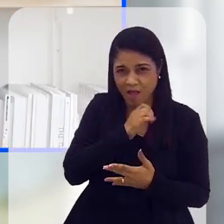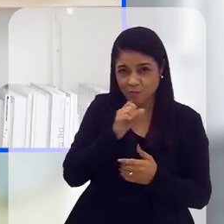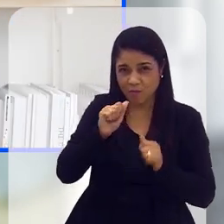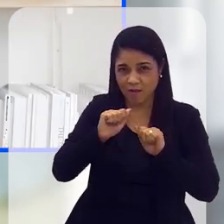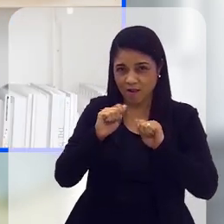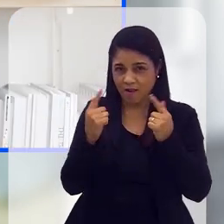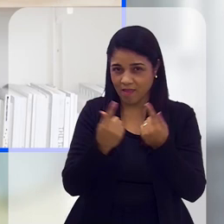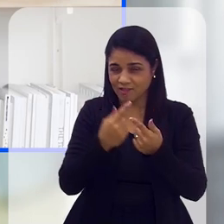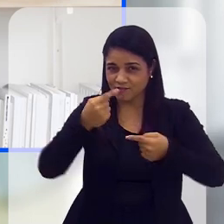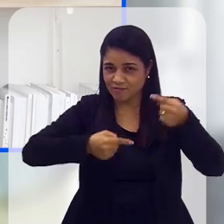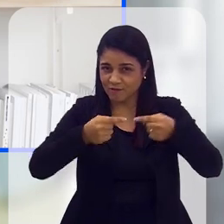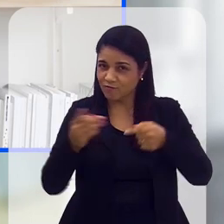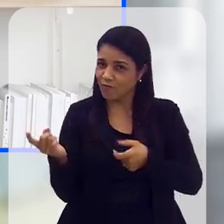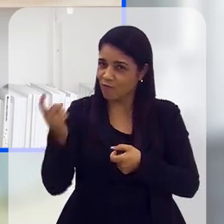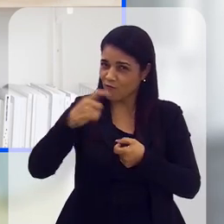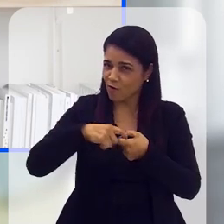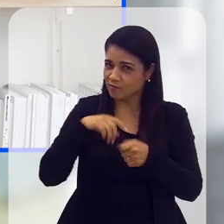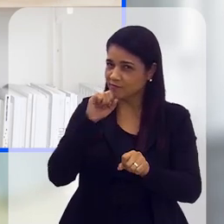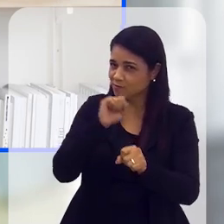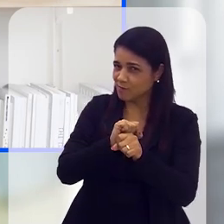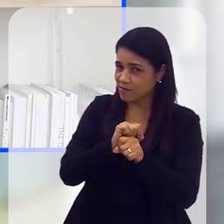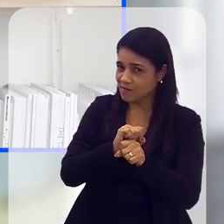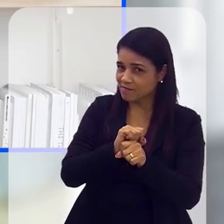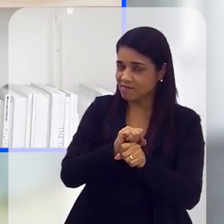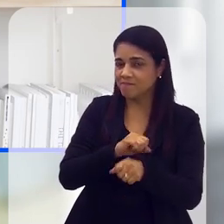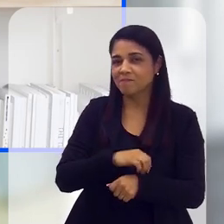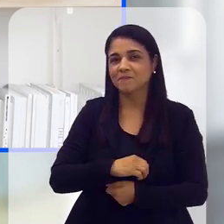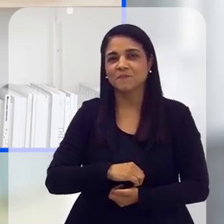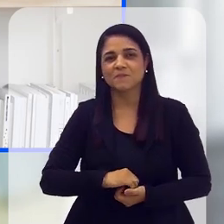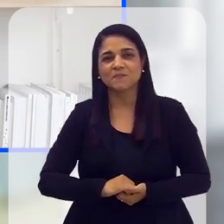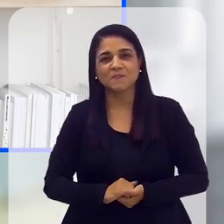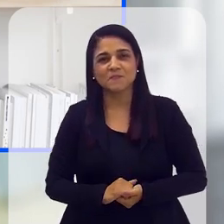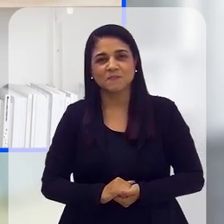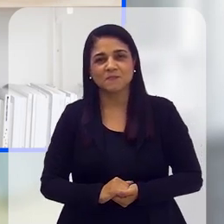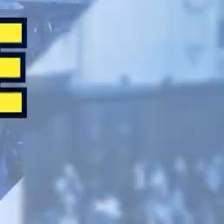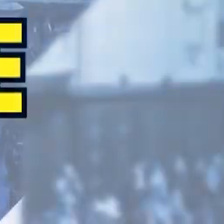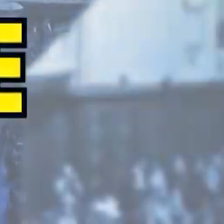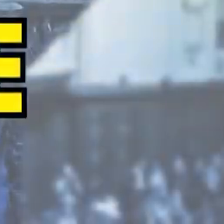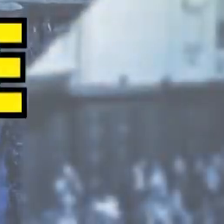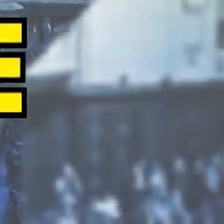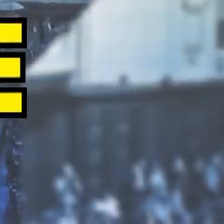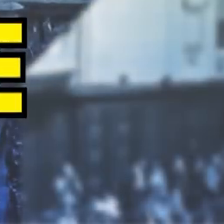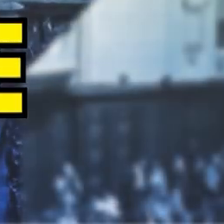vamos fazer um rápido intervalo, o Alerjo Debate volta rapidinho, é um instante só.